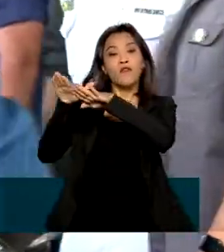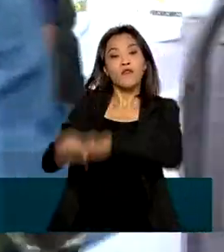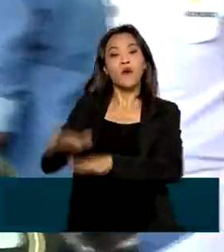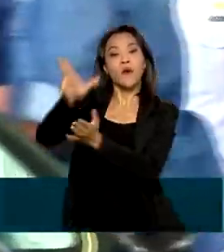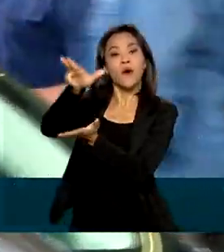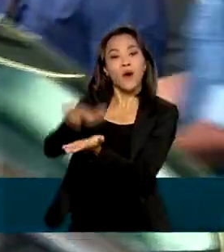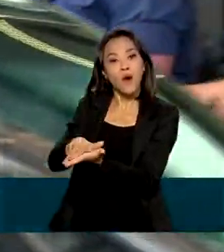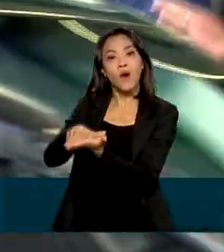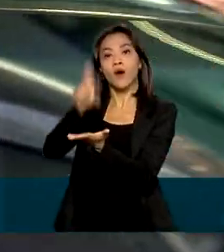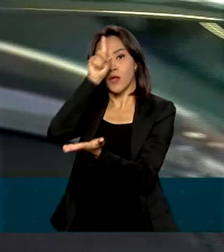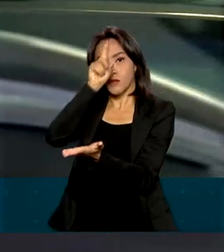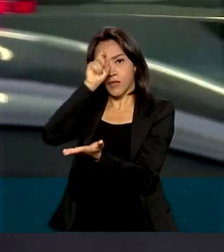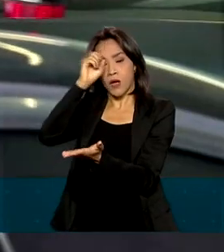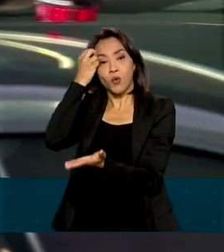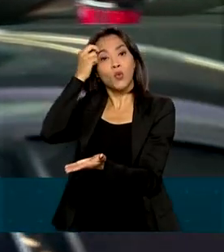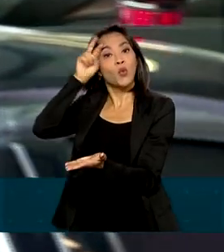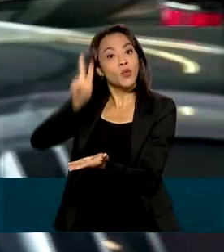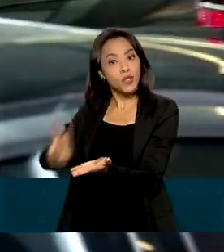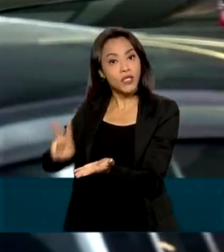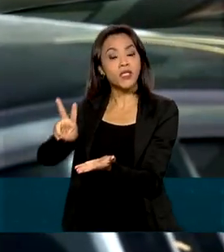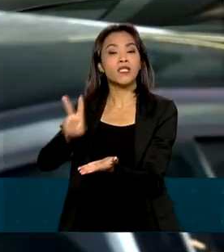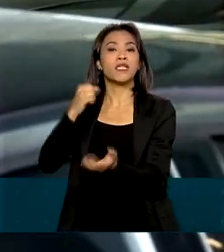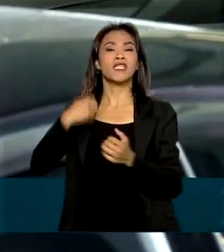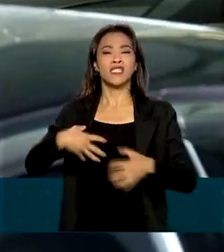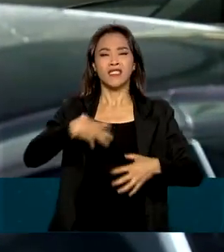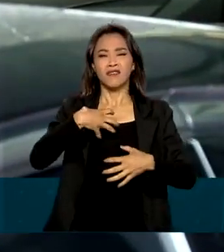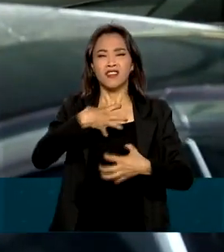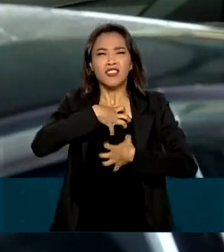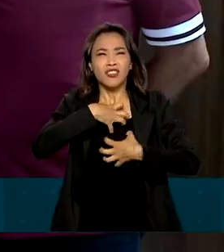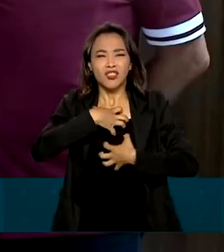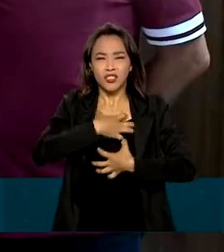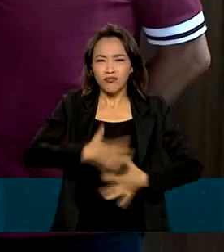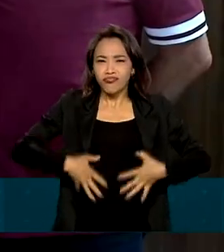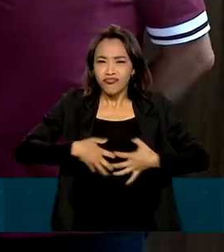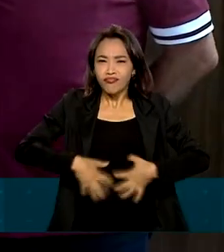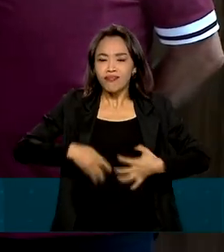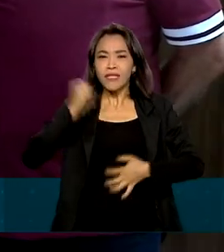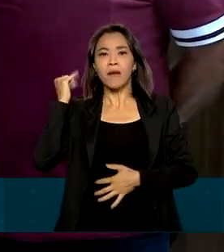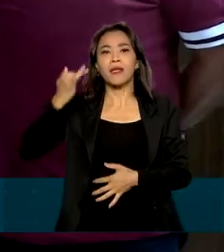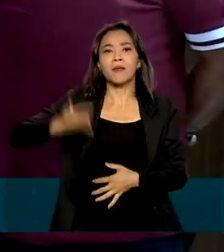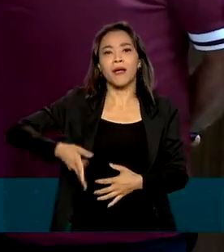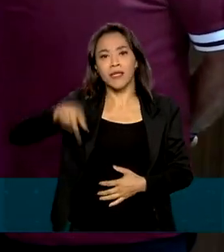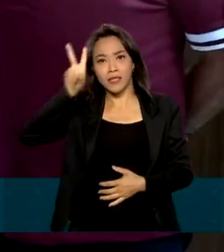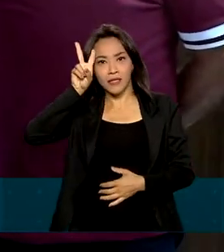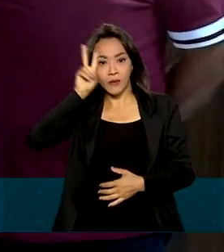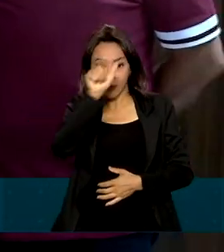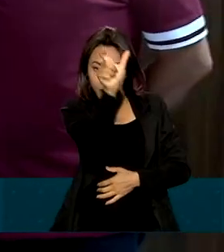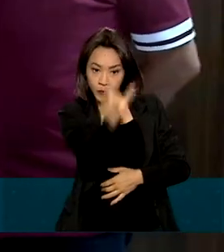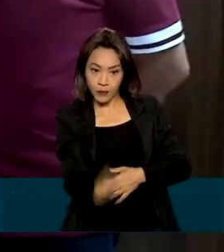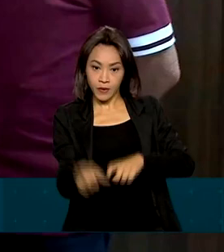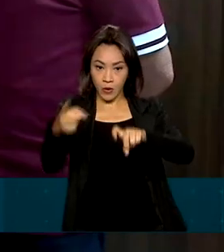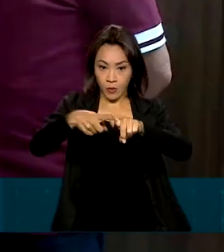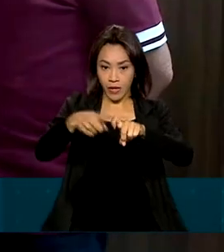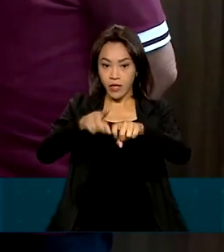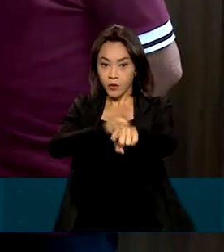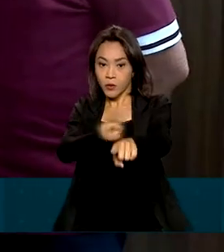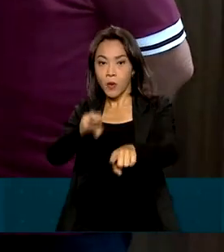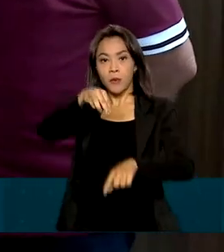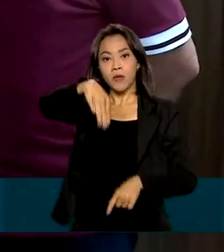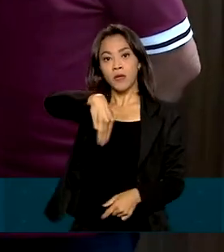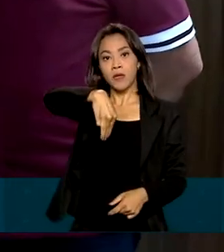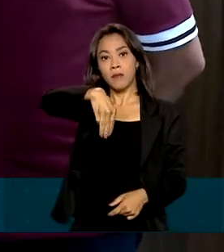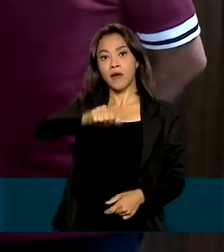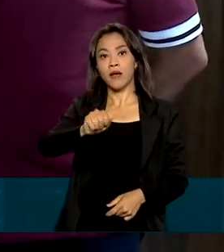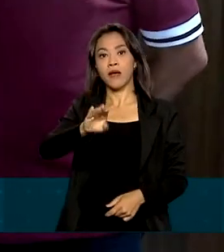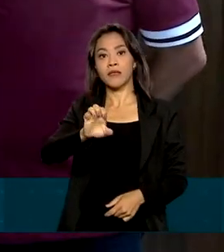após sentir um desconforto intestinal na madrugada de segunda-feira. O médico cirurgião Antônio Luiz Macedo descartou a